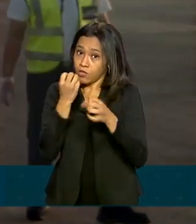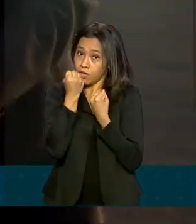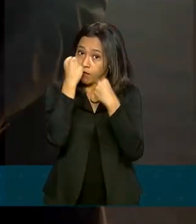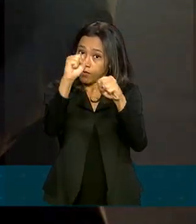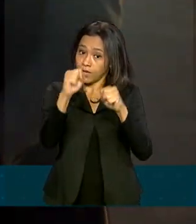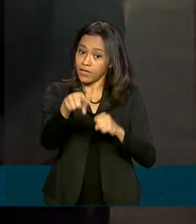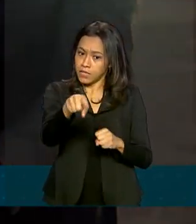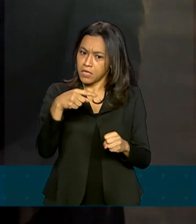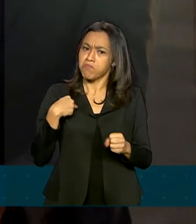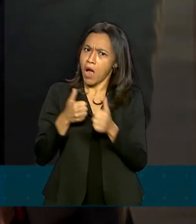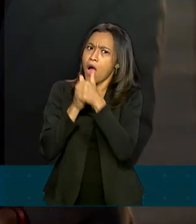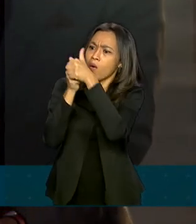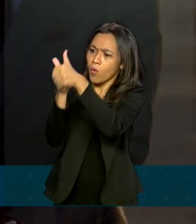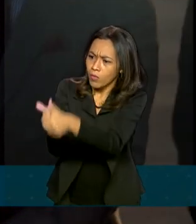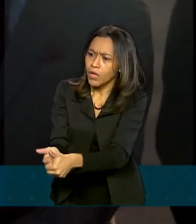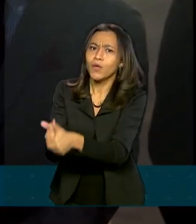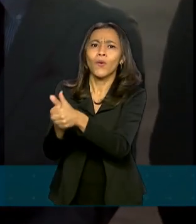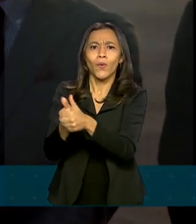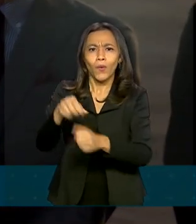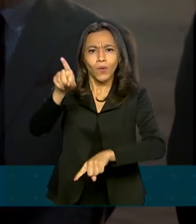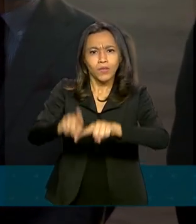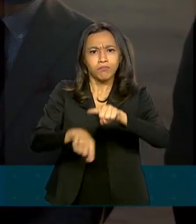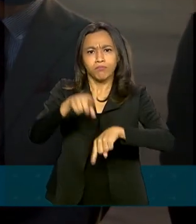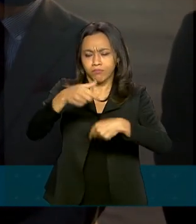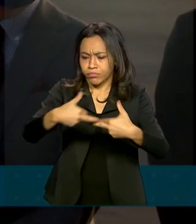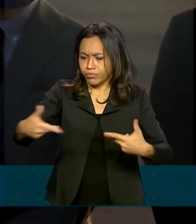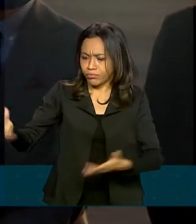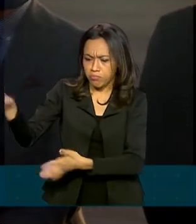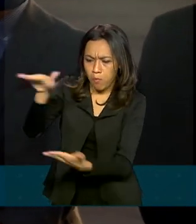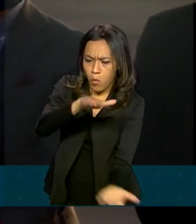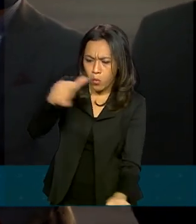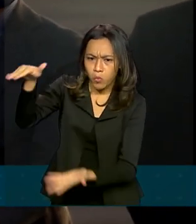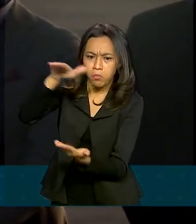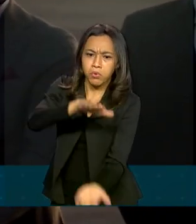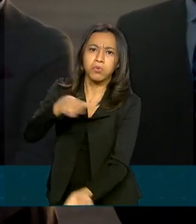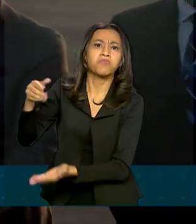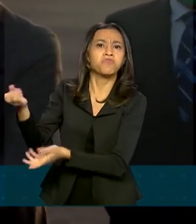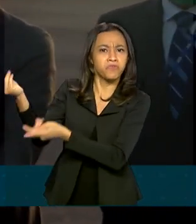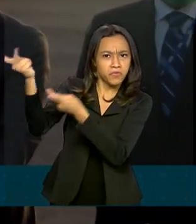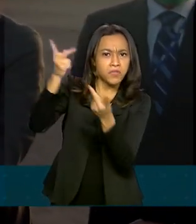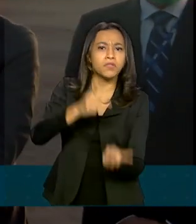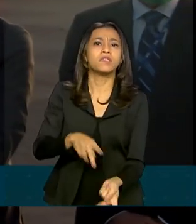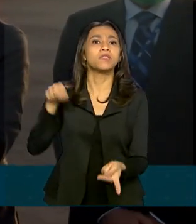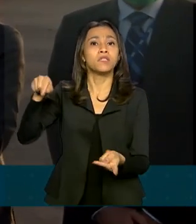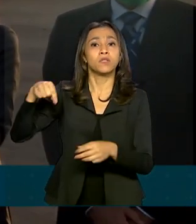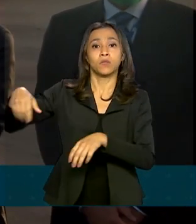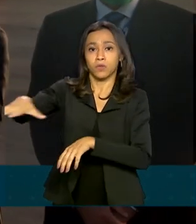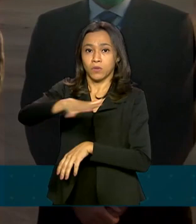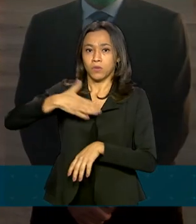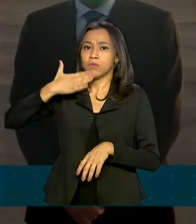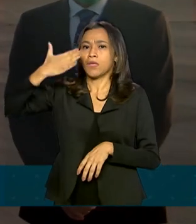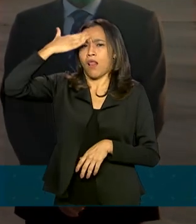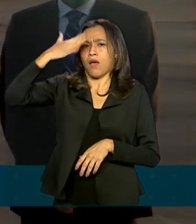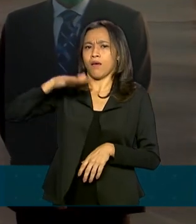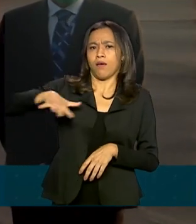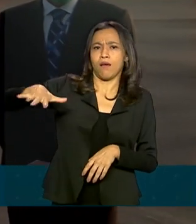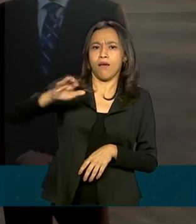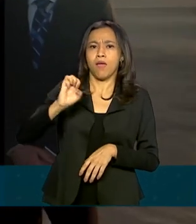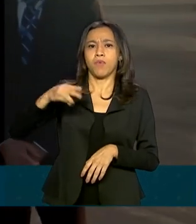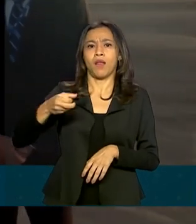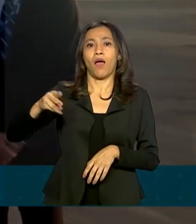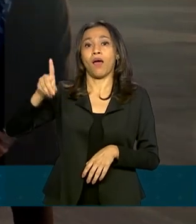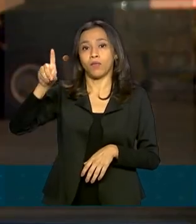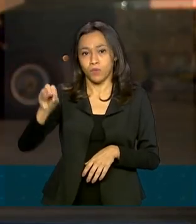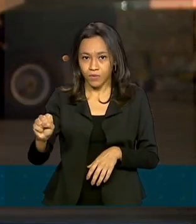Degó, acompanhou a chegada dos equipamentos de proteção individual dos Emirados Árabes, bem cedinho, lá na base aérea de